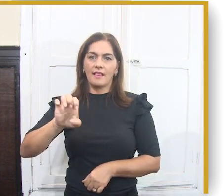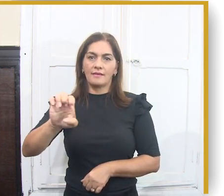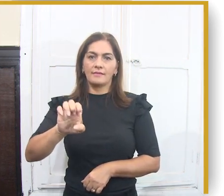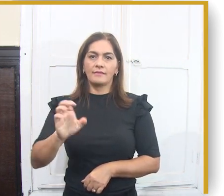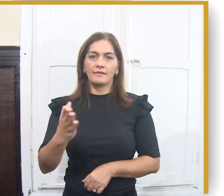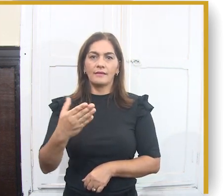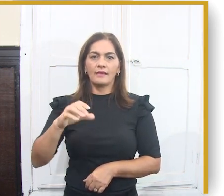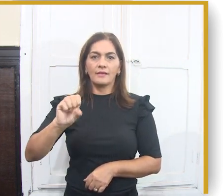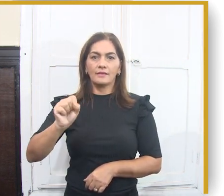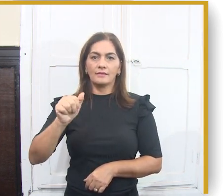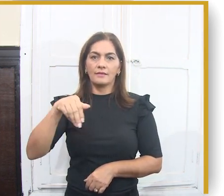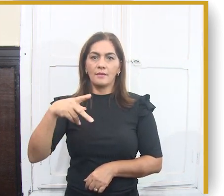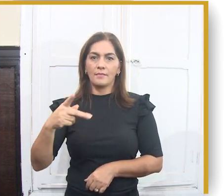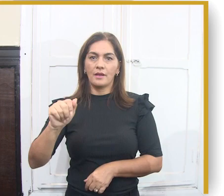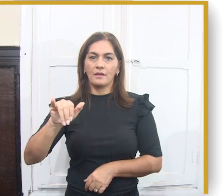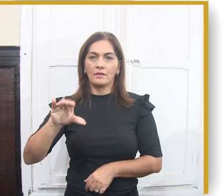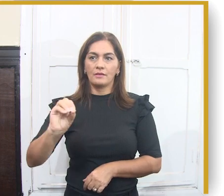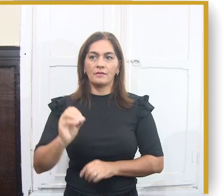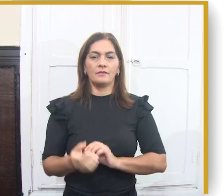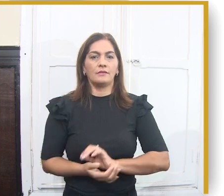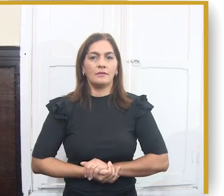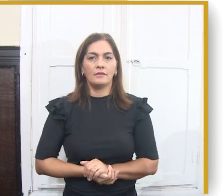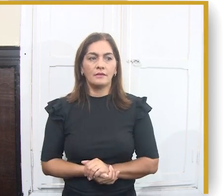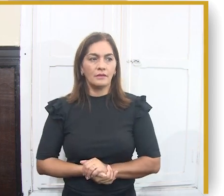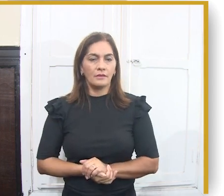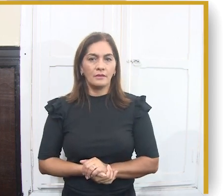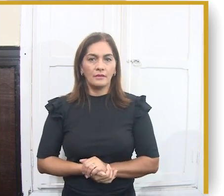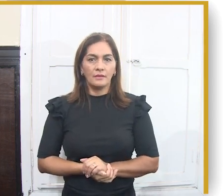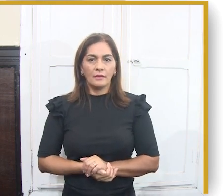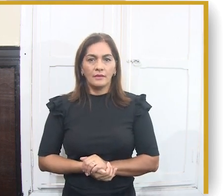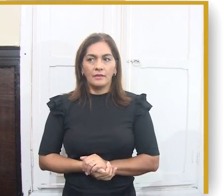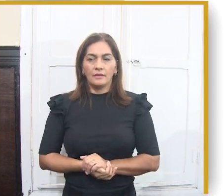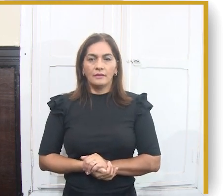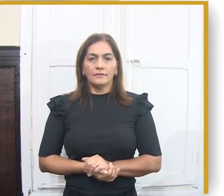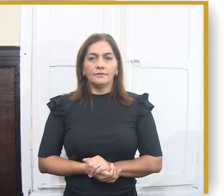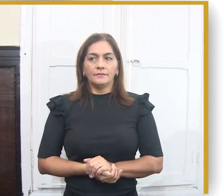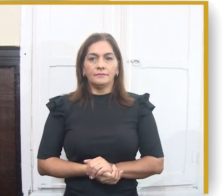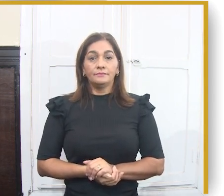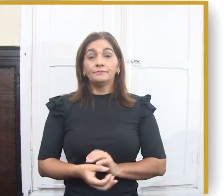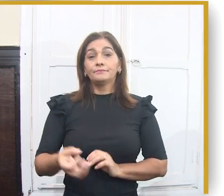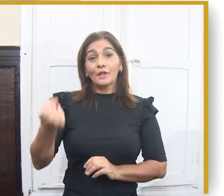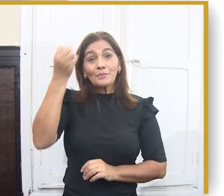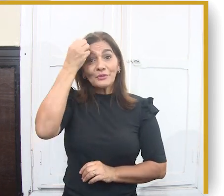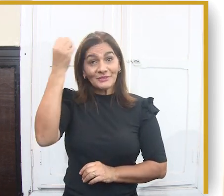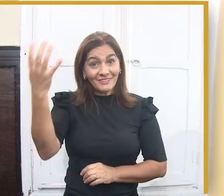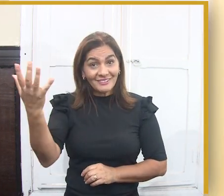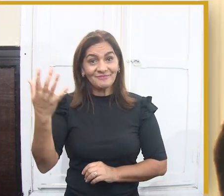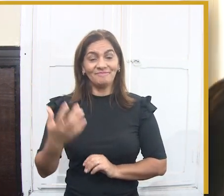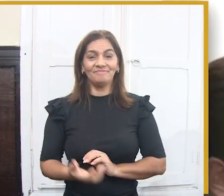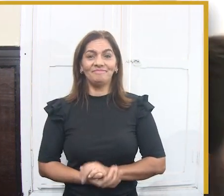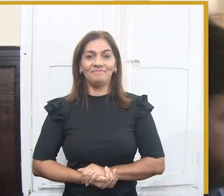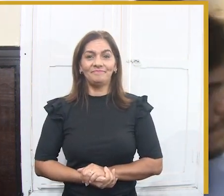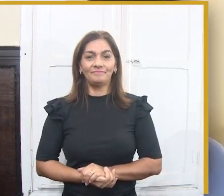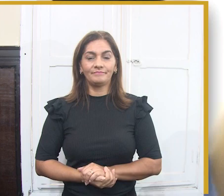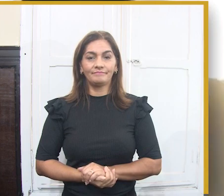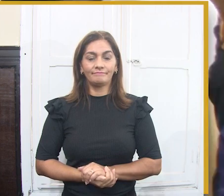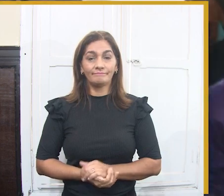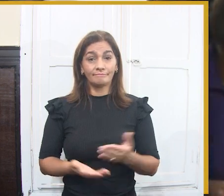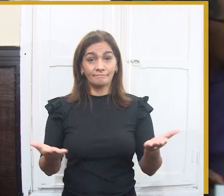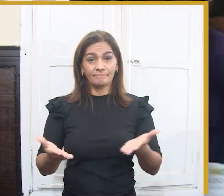Bom, senhoras e senhores, com a palavra a senhora secretária de Cultura do município, Gisele Sampaio.